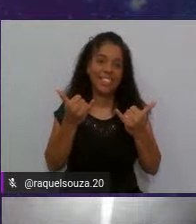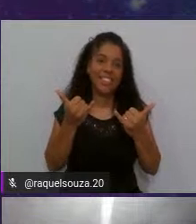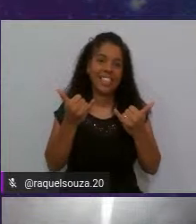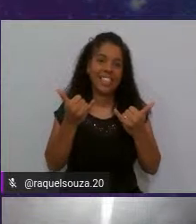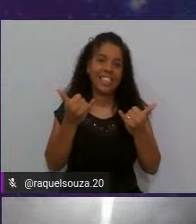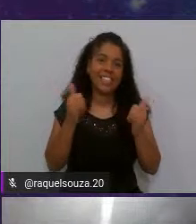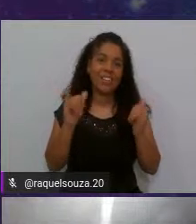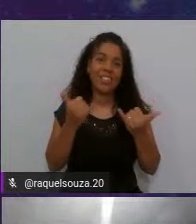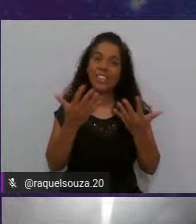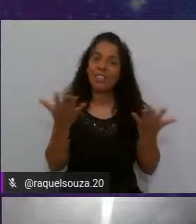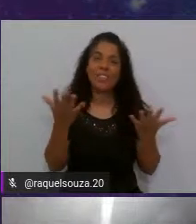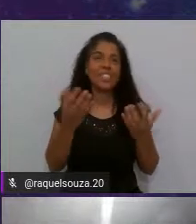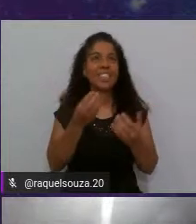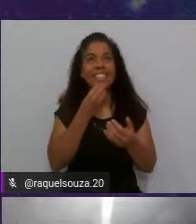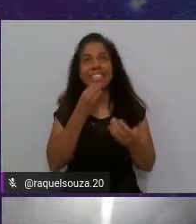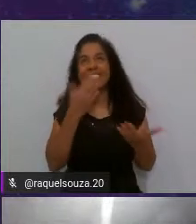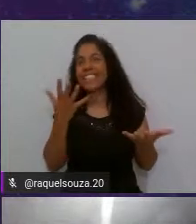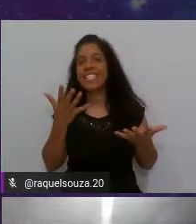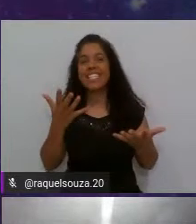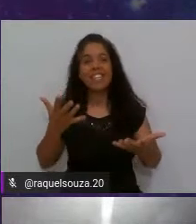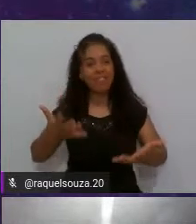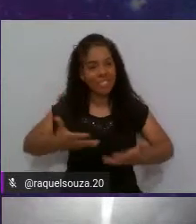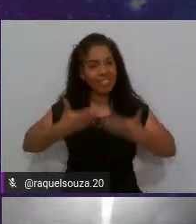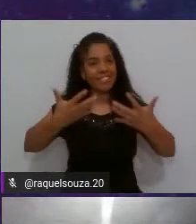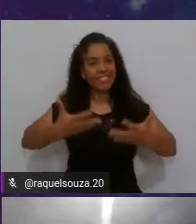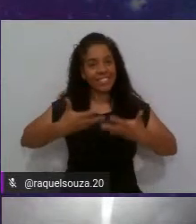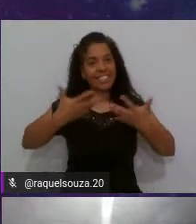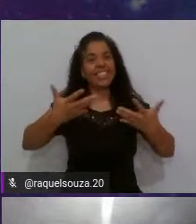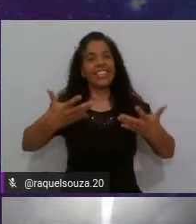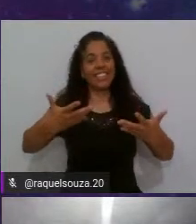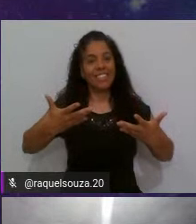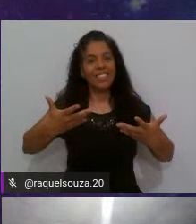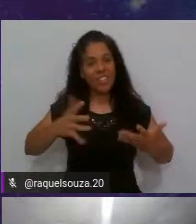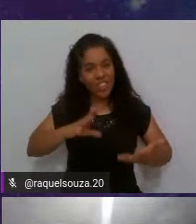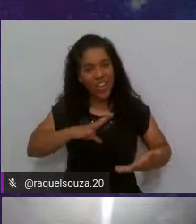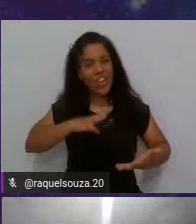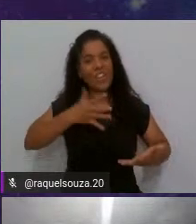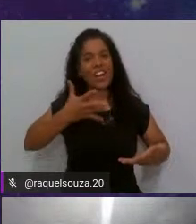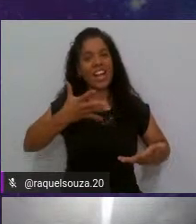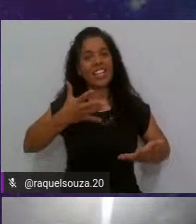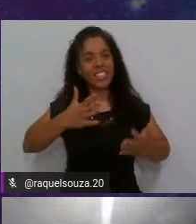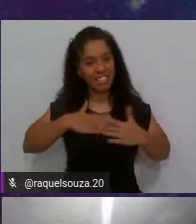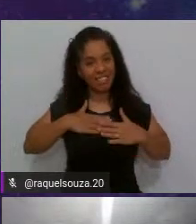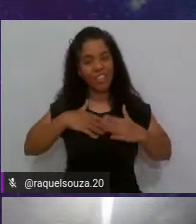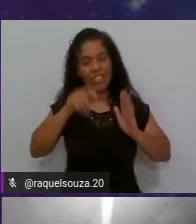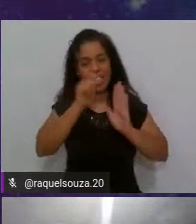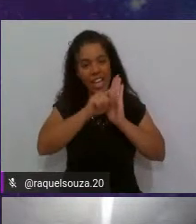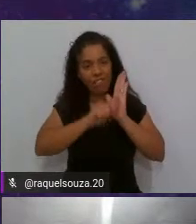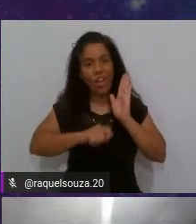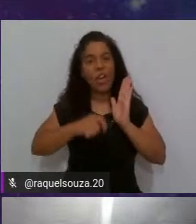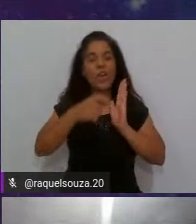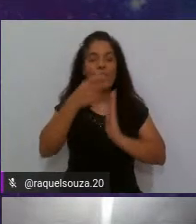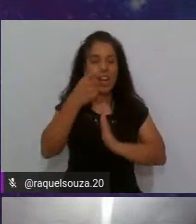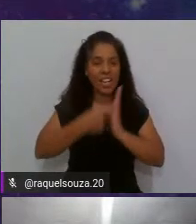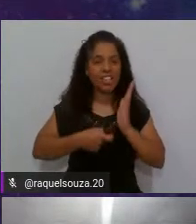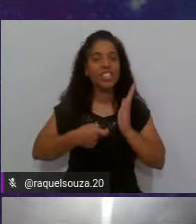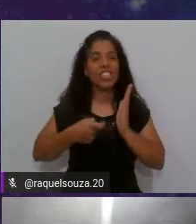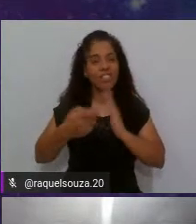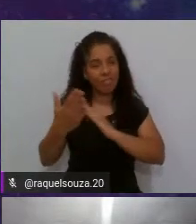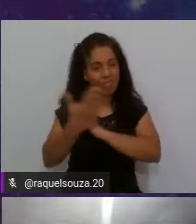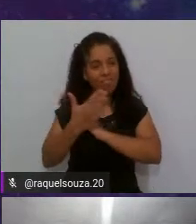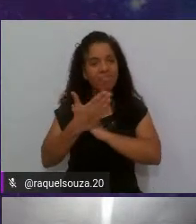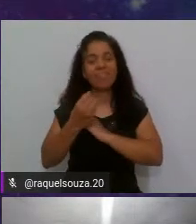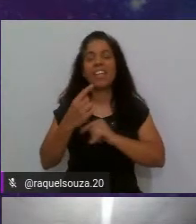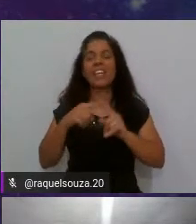poxa por ter me encorajado a escrever o artigo e assim